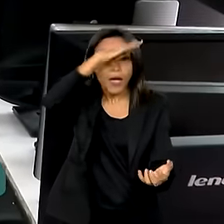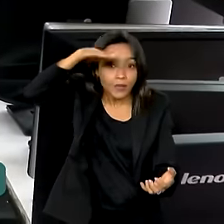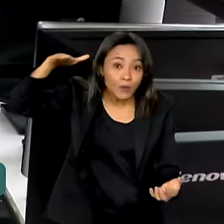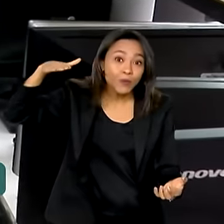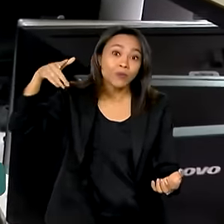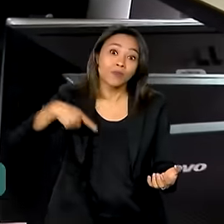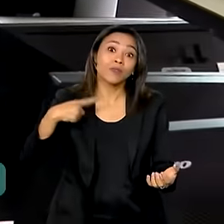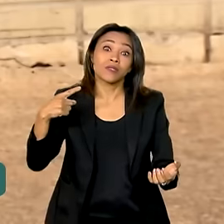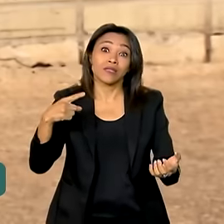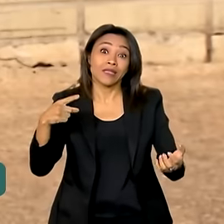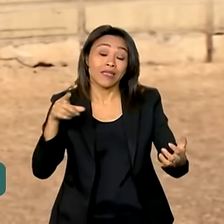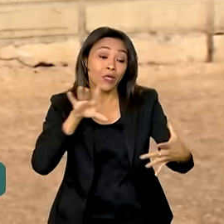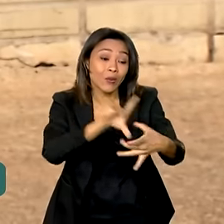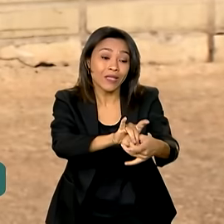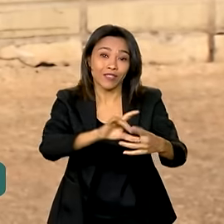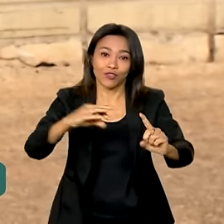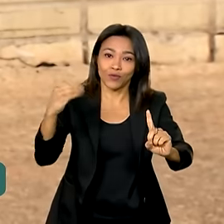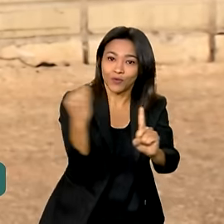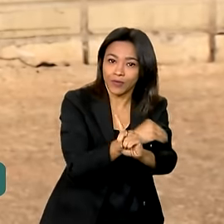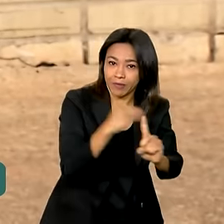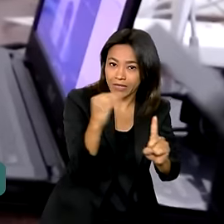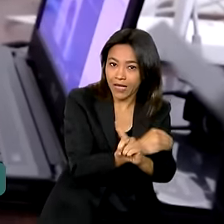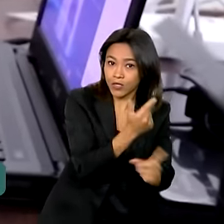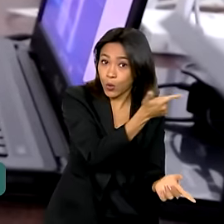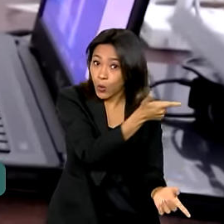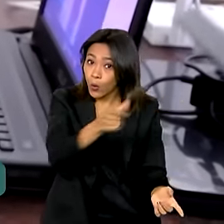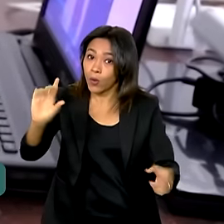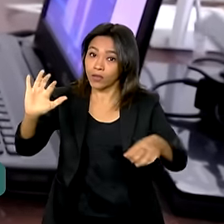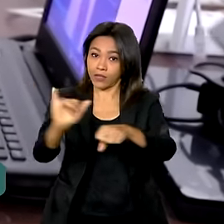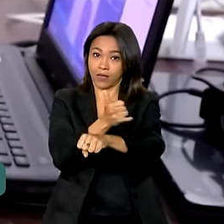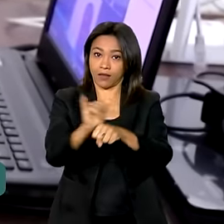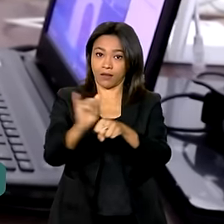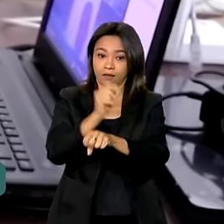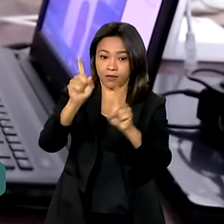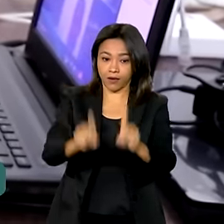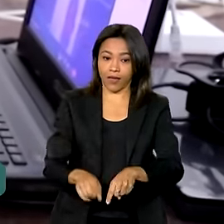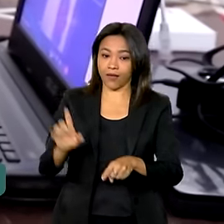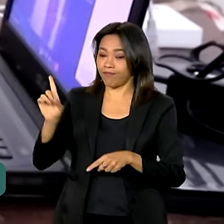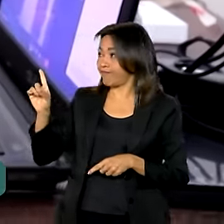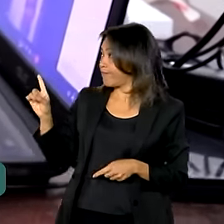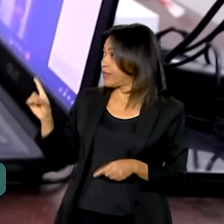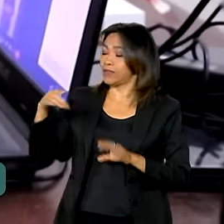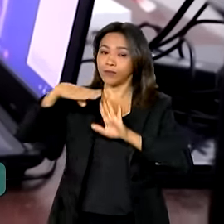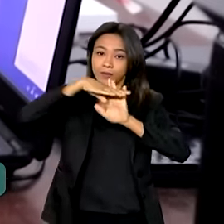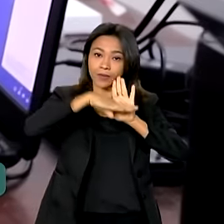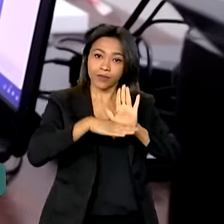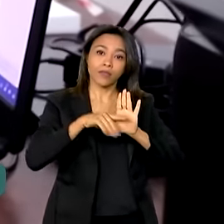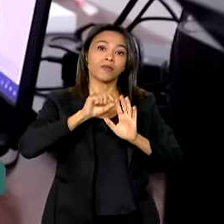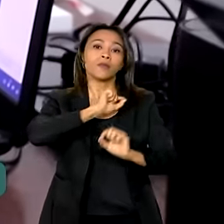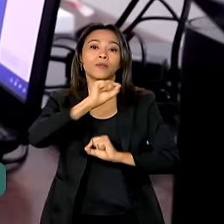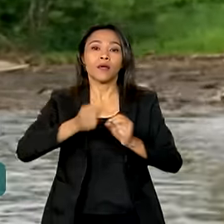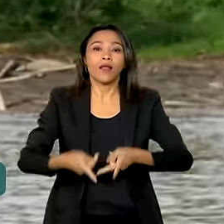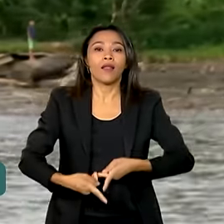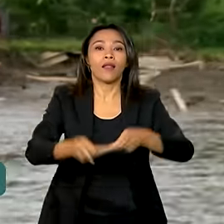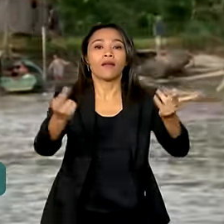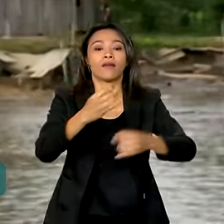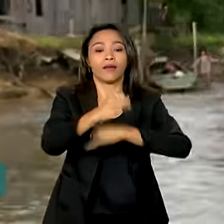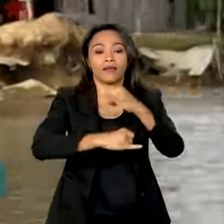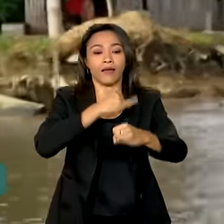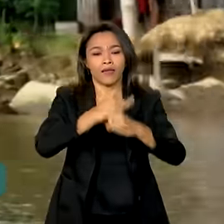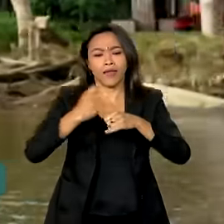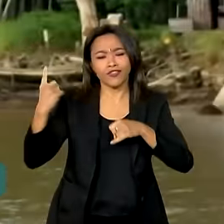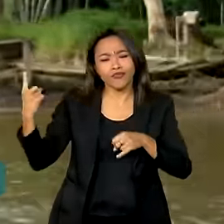vulnerabilidade. Outra ação é a Estrada Digital, criada para levar internet a